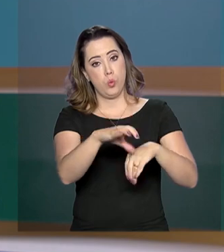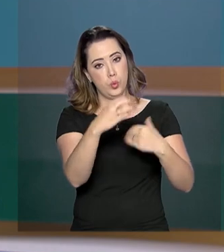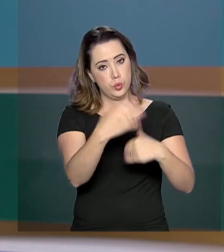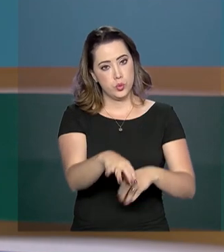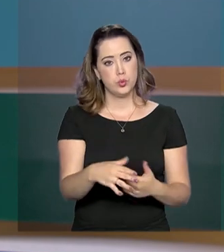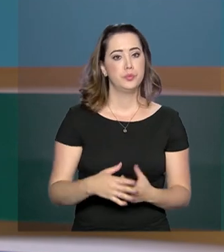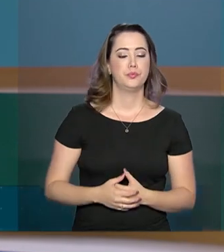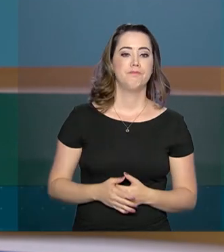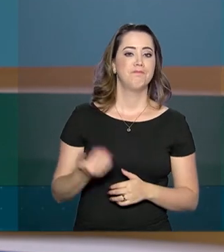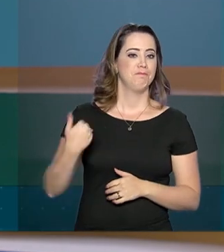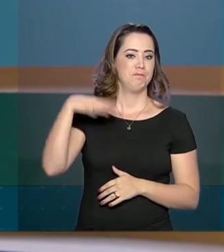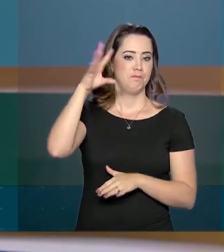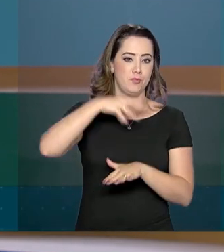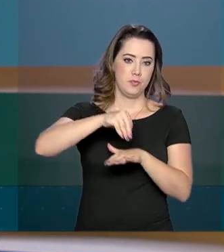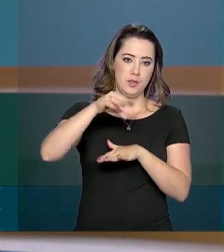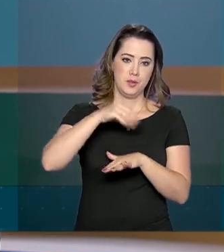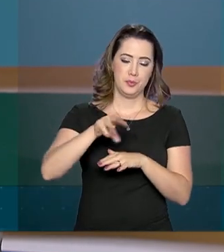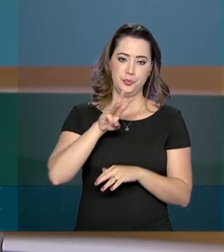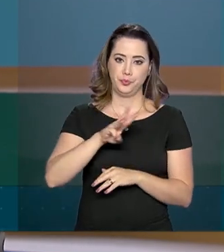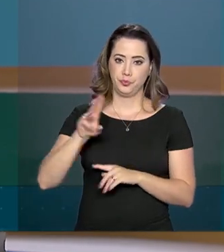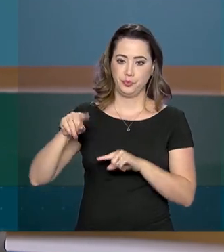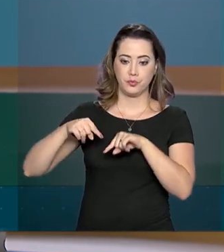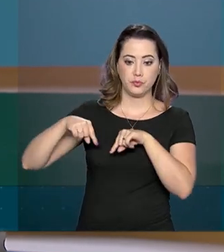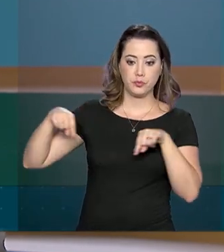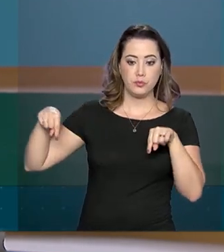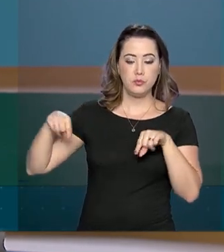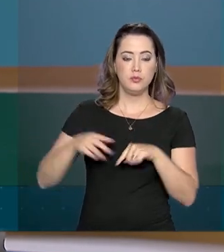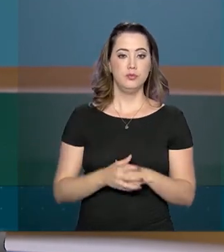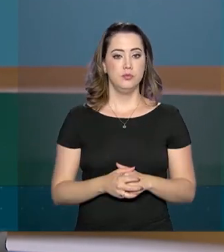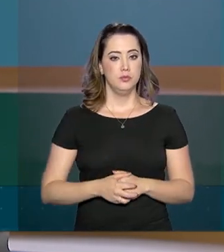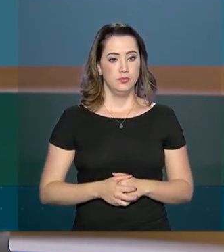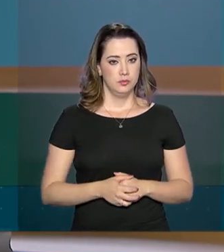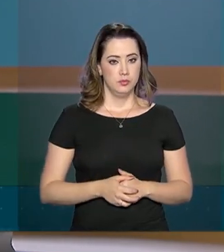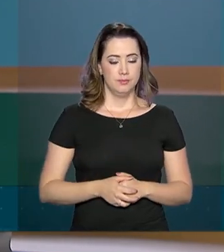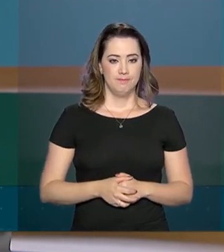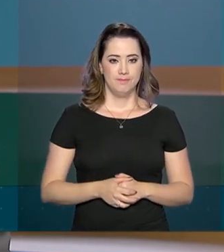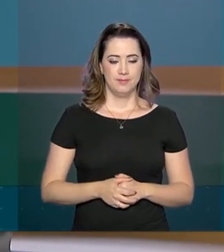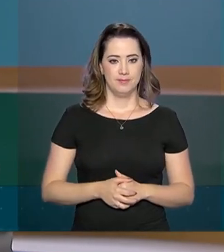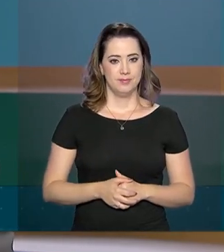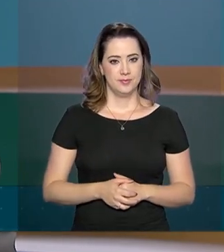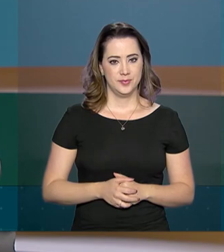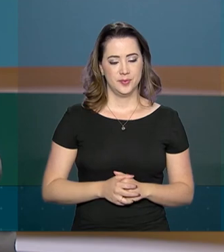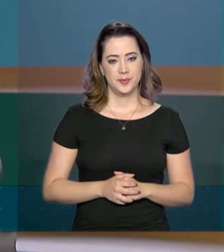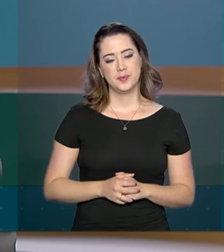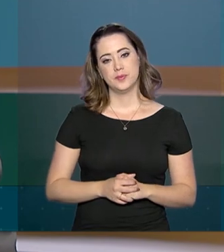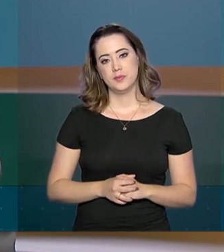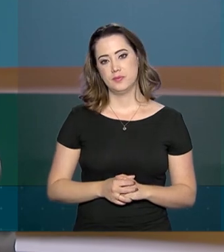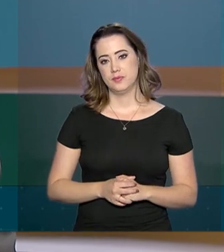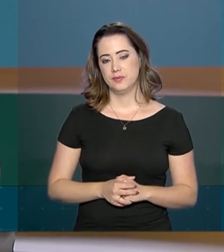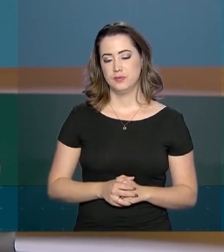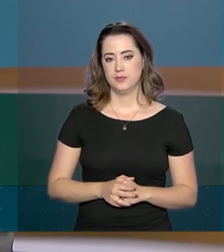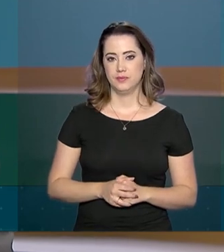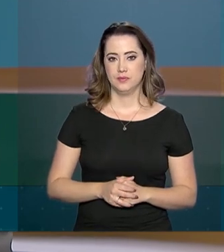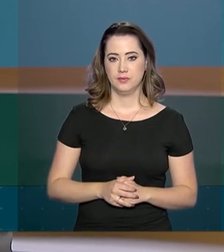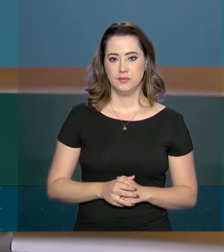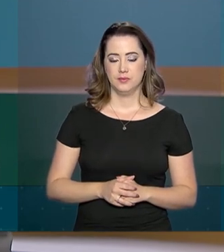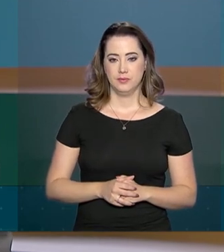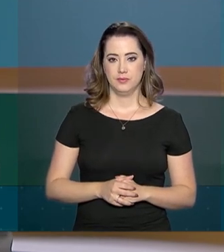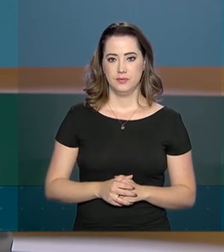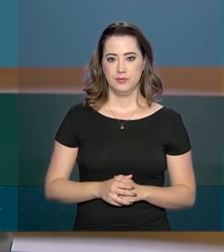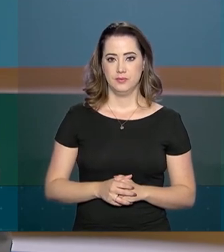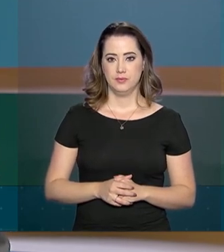exemplo. Mais informações no site que aparece aí na sua tela, www.alistamento.eb